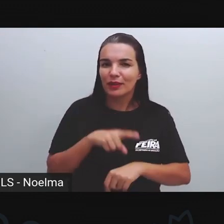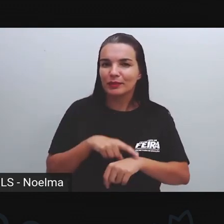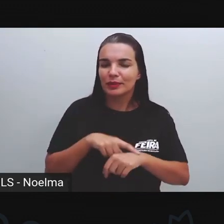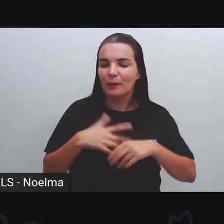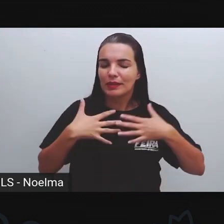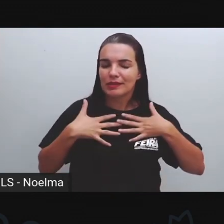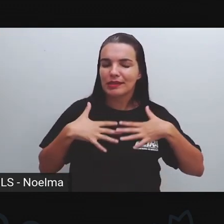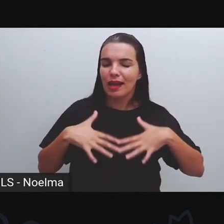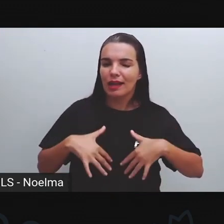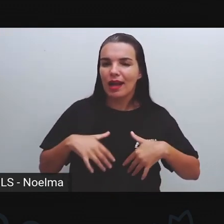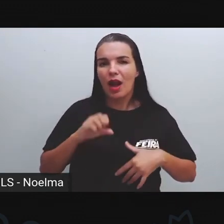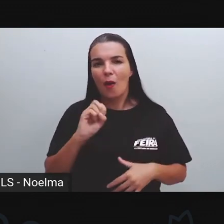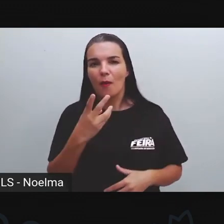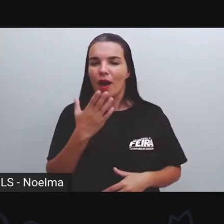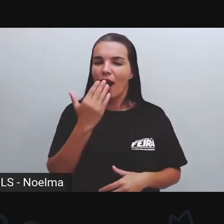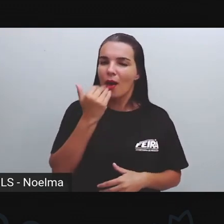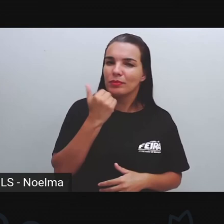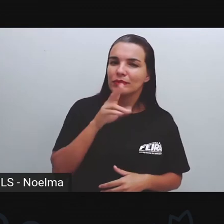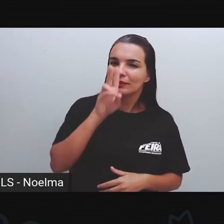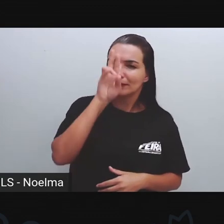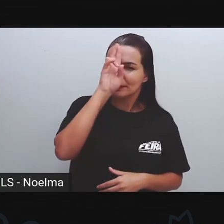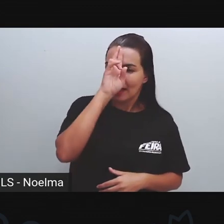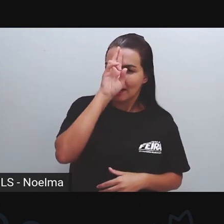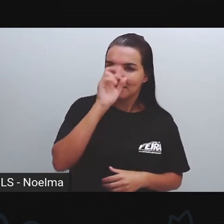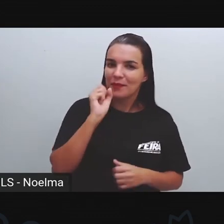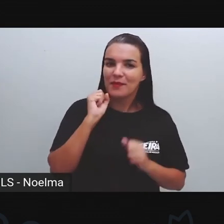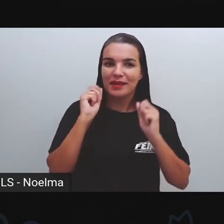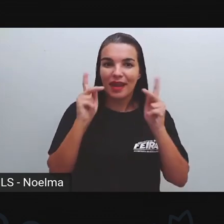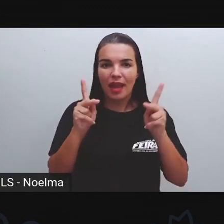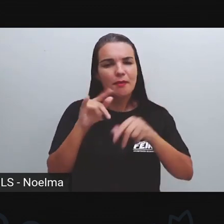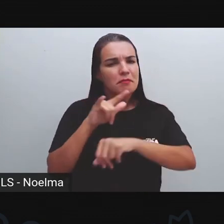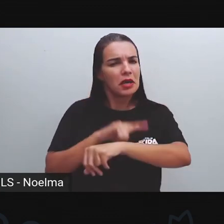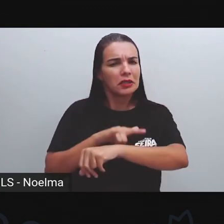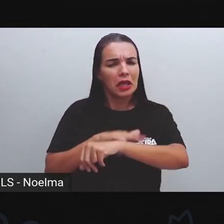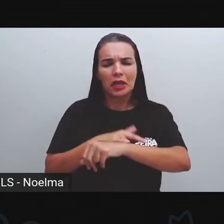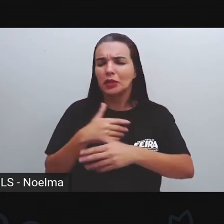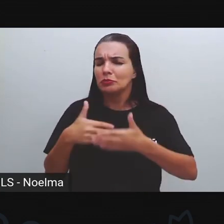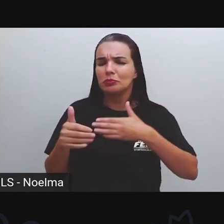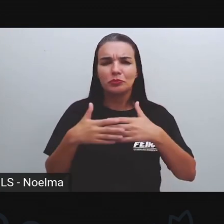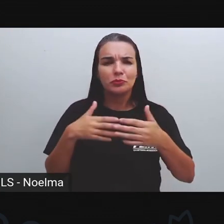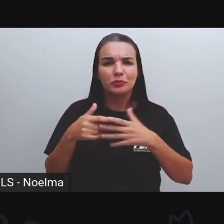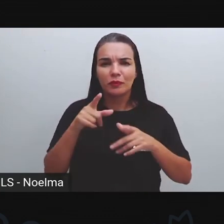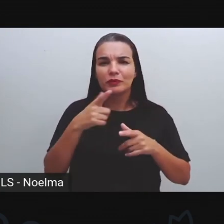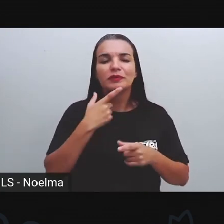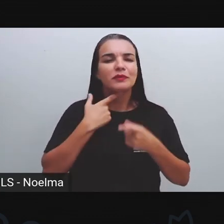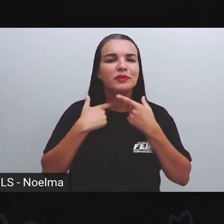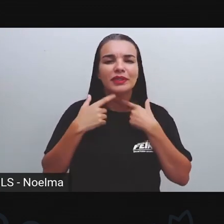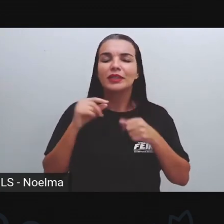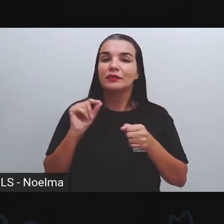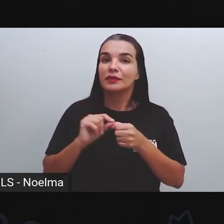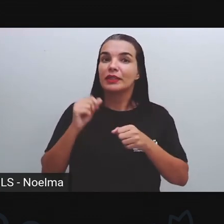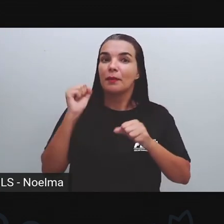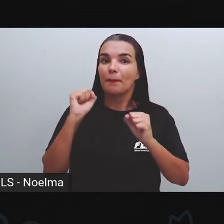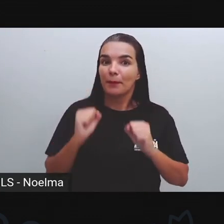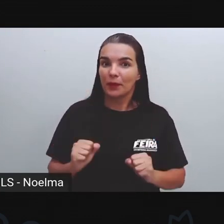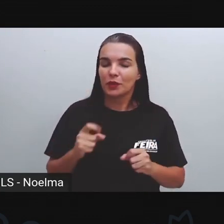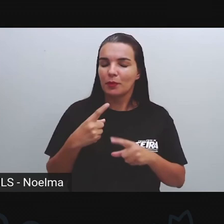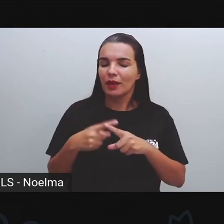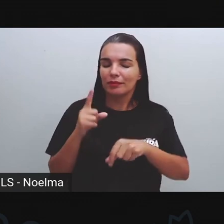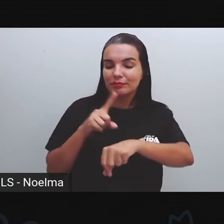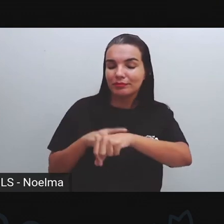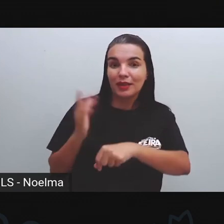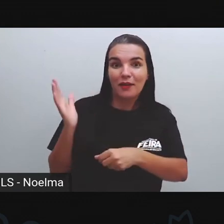descansar, para almoçar, para lanchar, para ir ao banheiro, para fazer tudo que você tenha para fazer, porque daqui a pouquinho